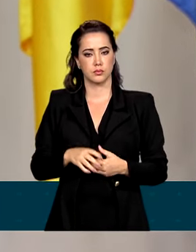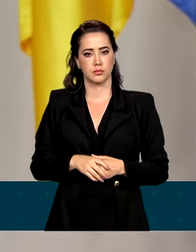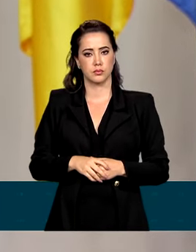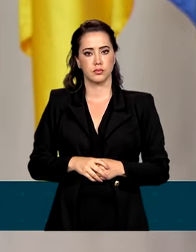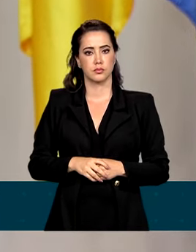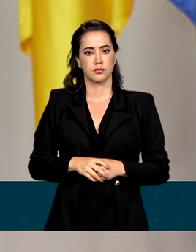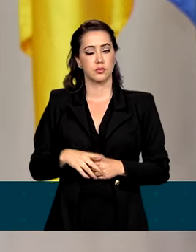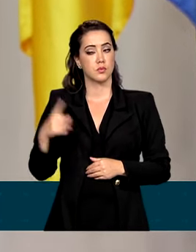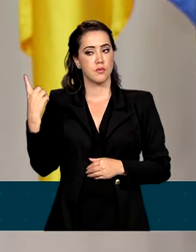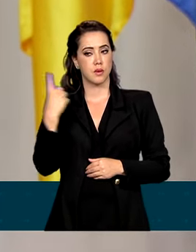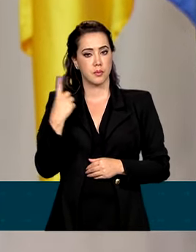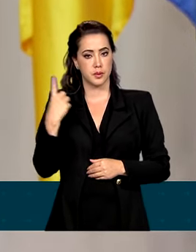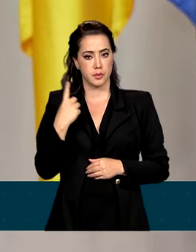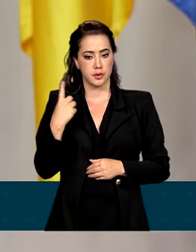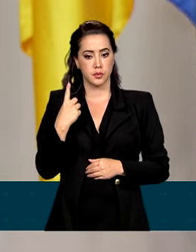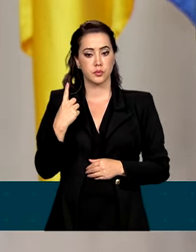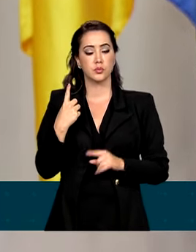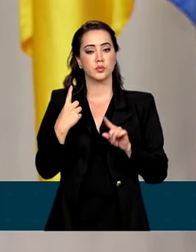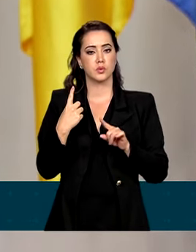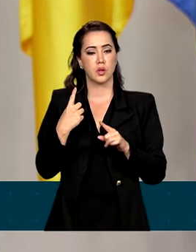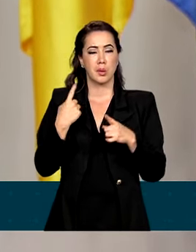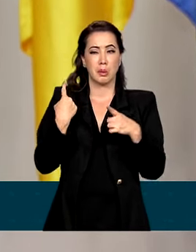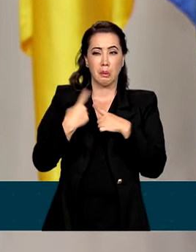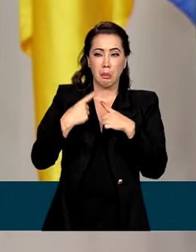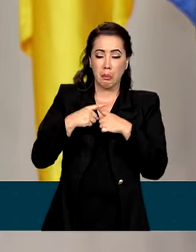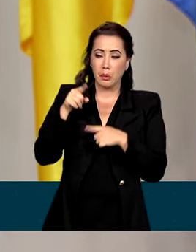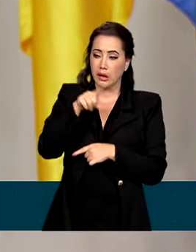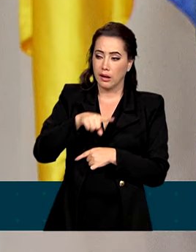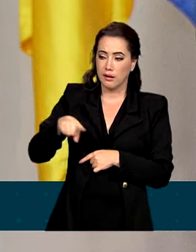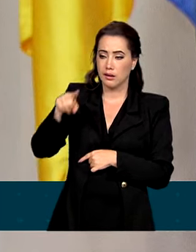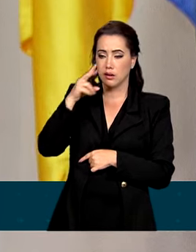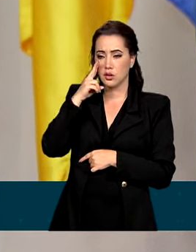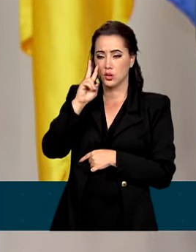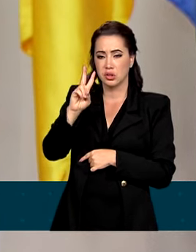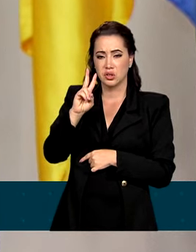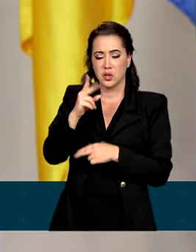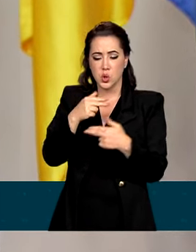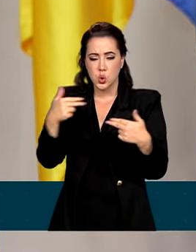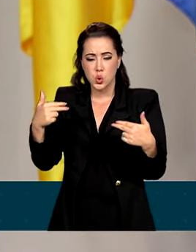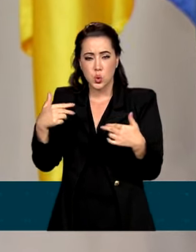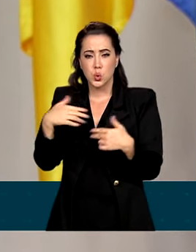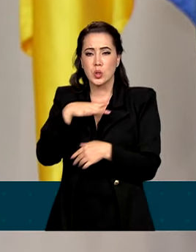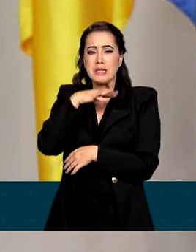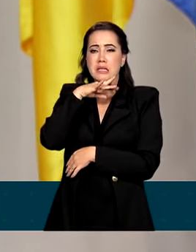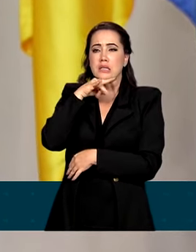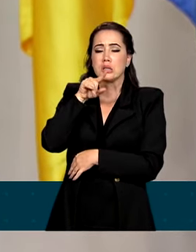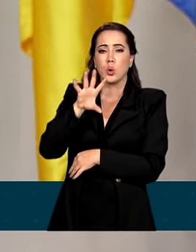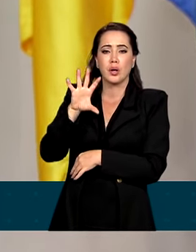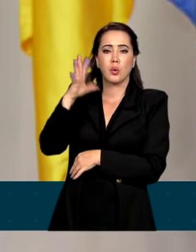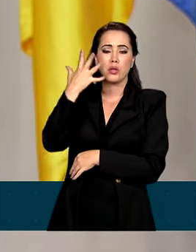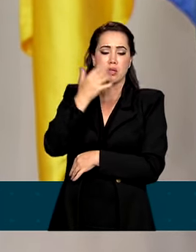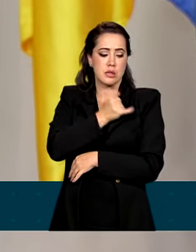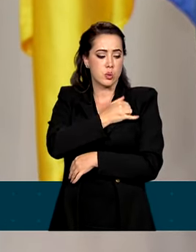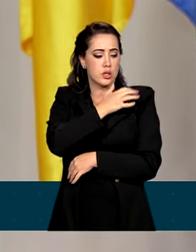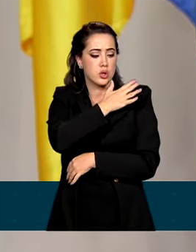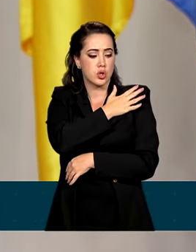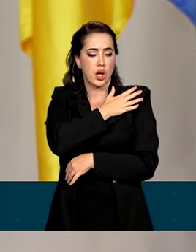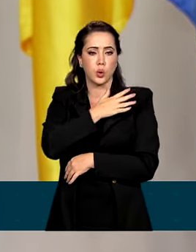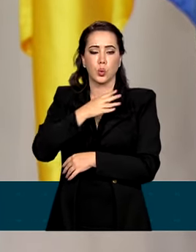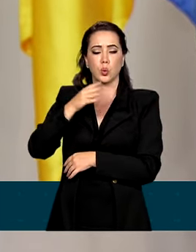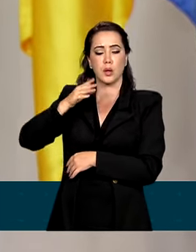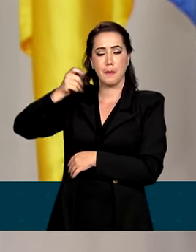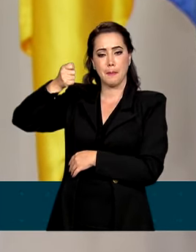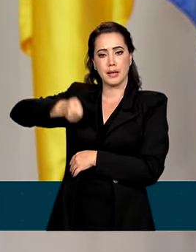Em primeiro lugar, pelos horrores ali narrados sobre os crimes praticados pela ditadura civil militar brasileira. Em